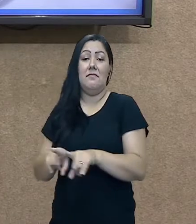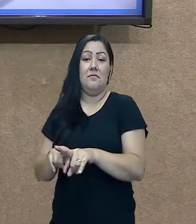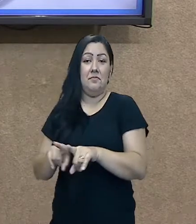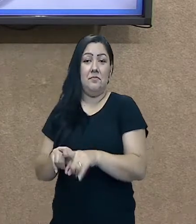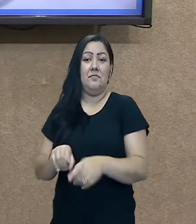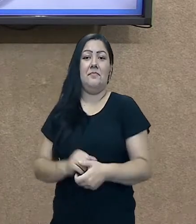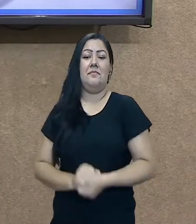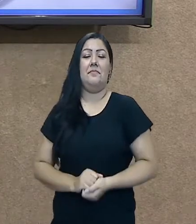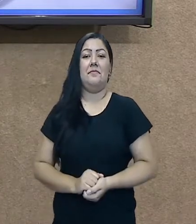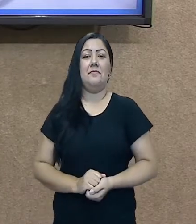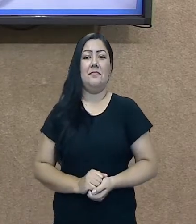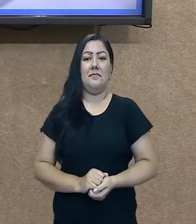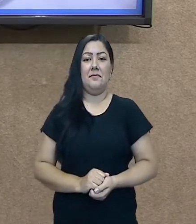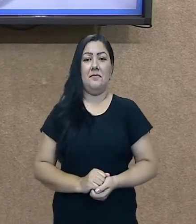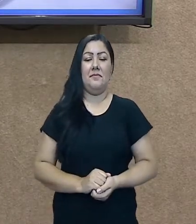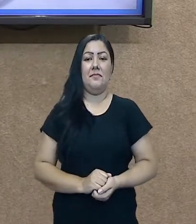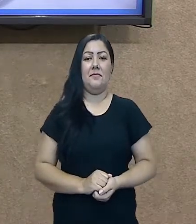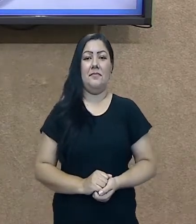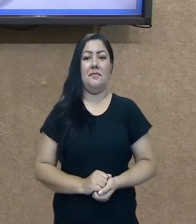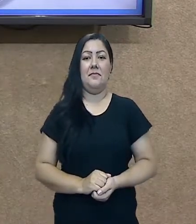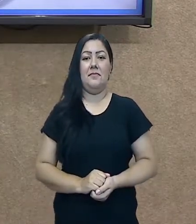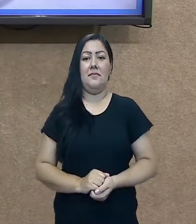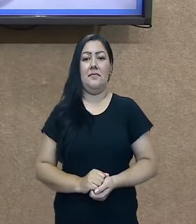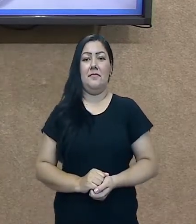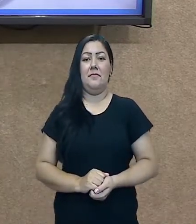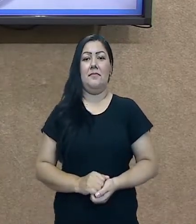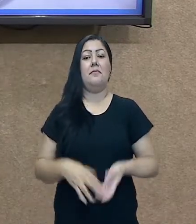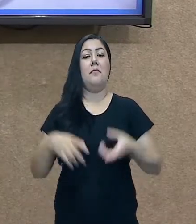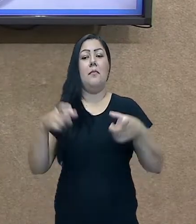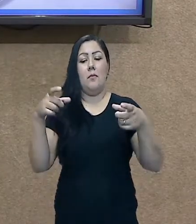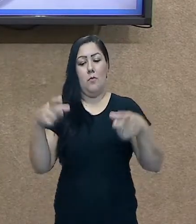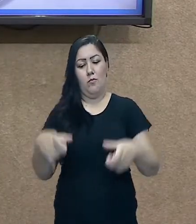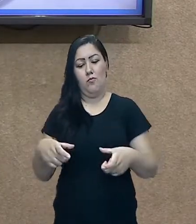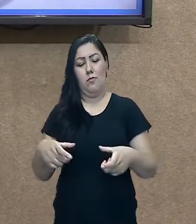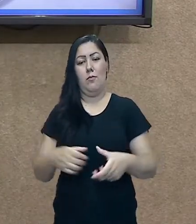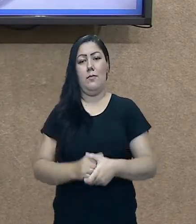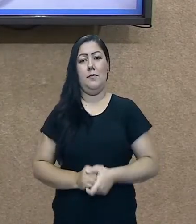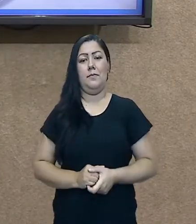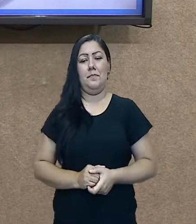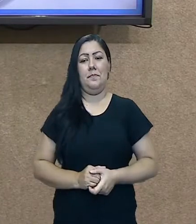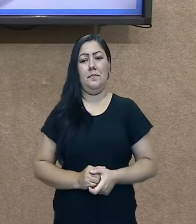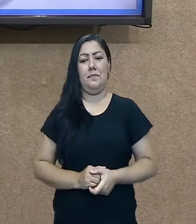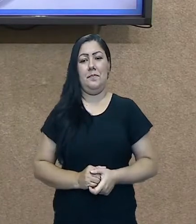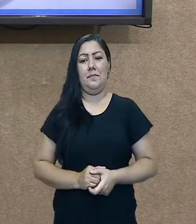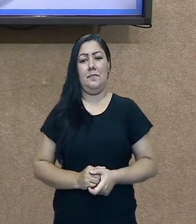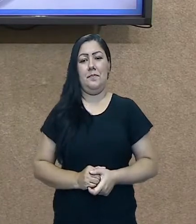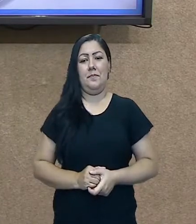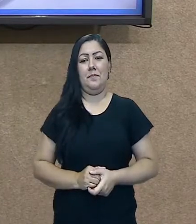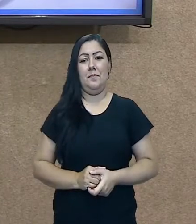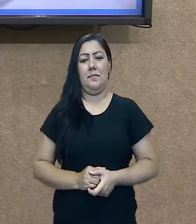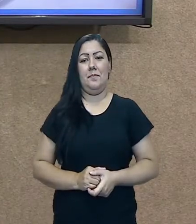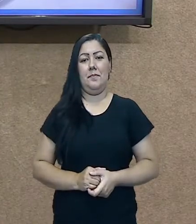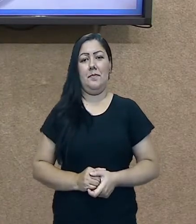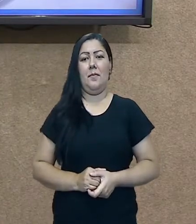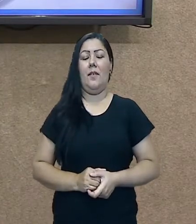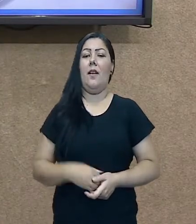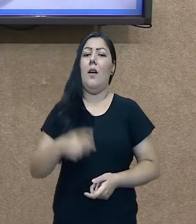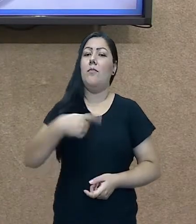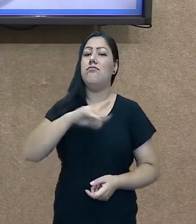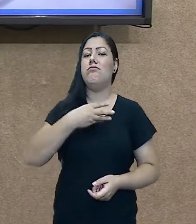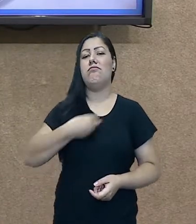Ok? E o lugar. Que é onde